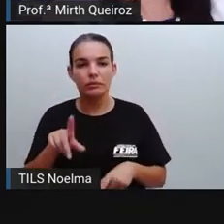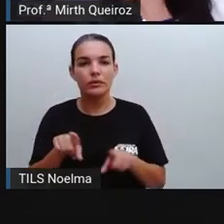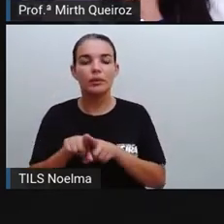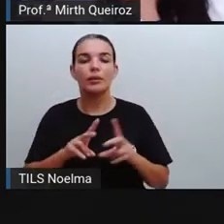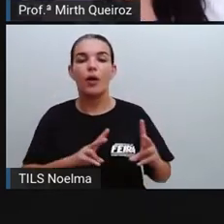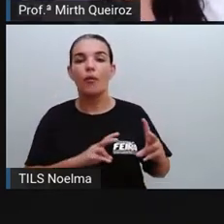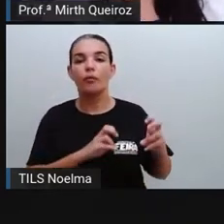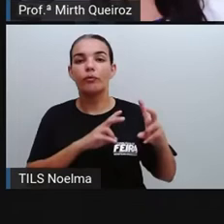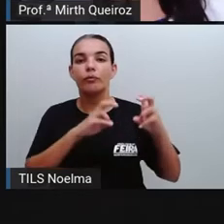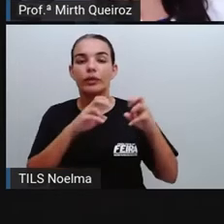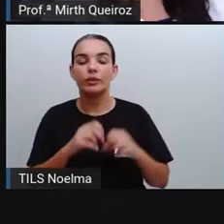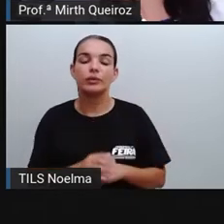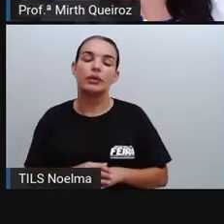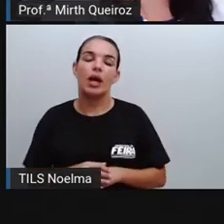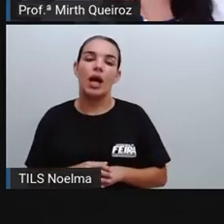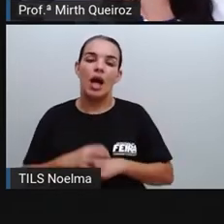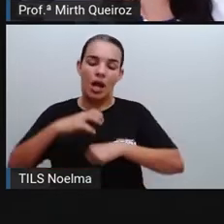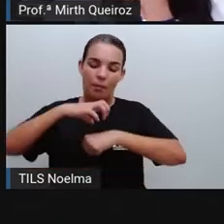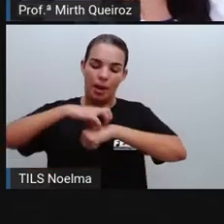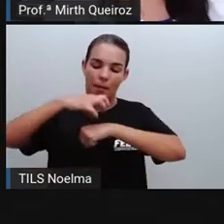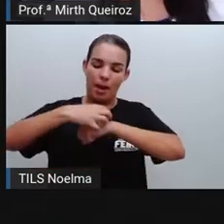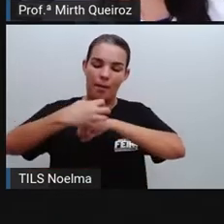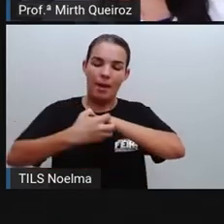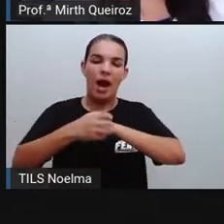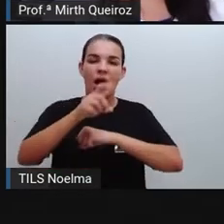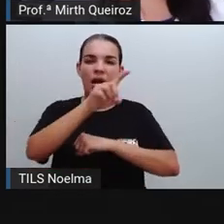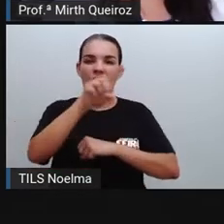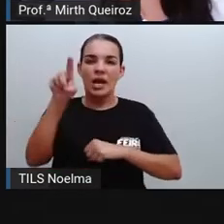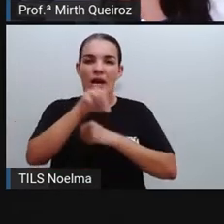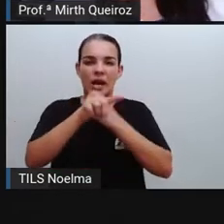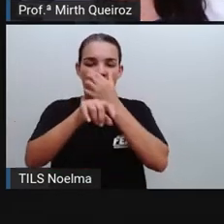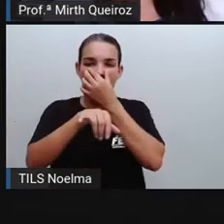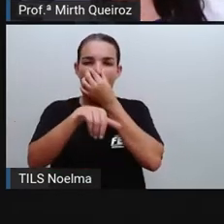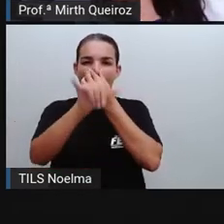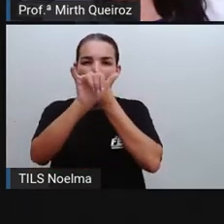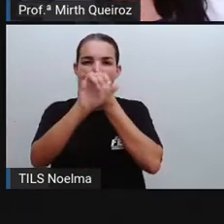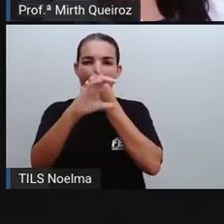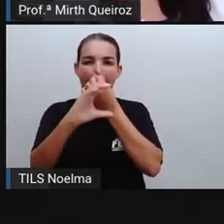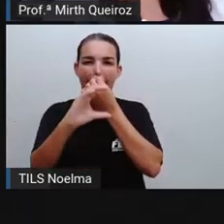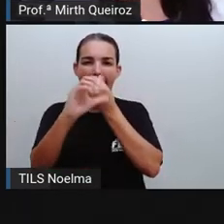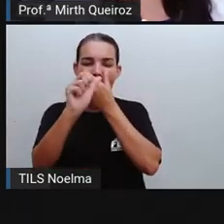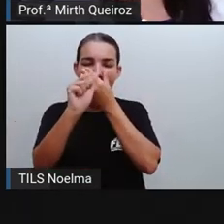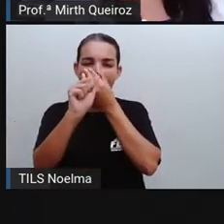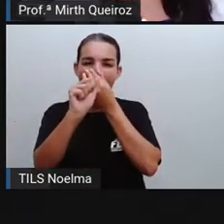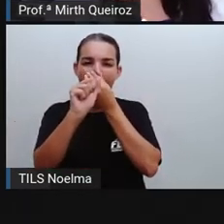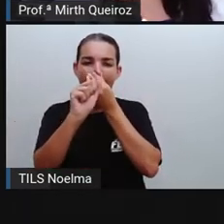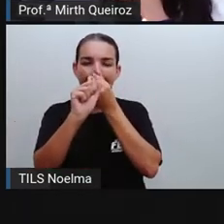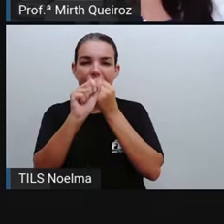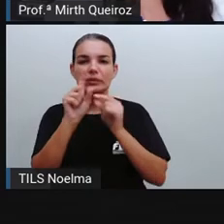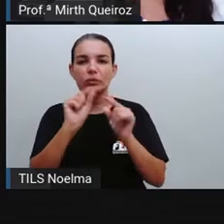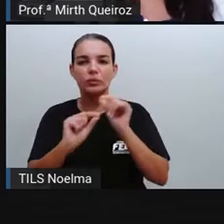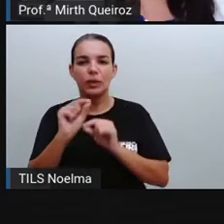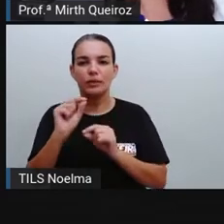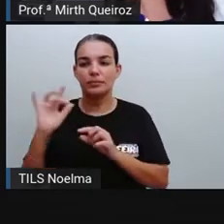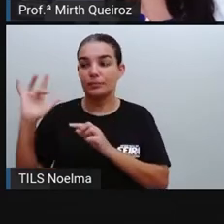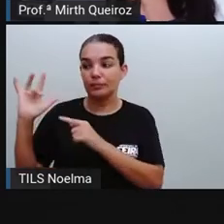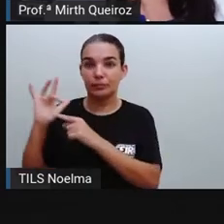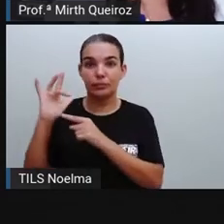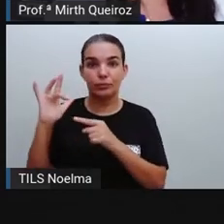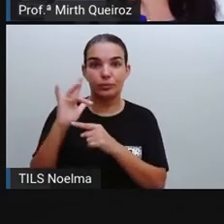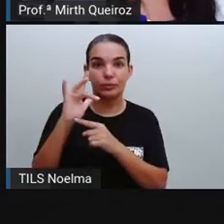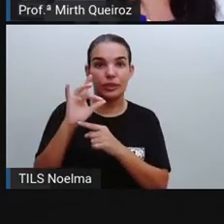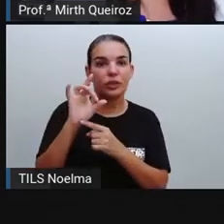causa a zika, que é outra doença que é transmitida através do Aedes aegypti, lembrando que a Aedes aegypti é um tipo de vetor, ele